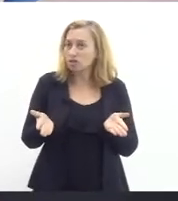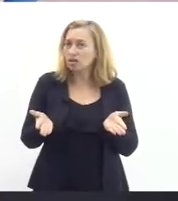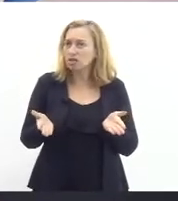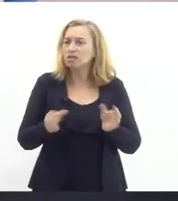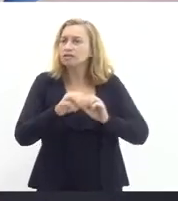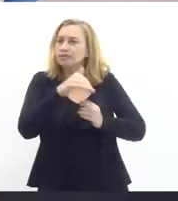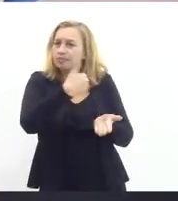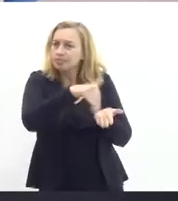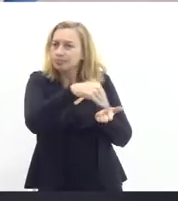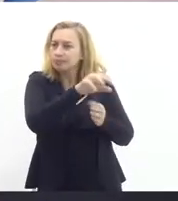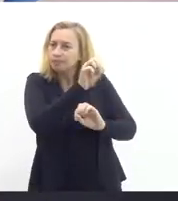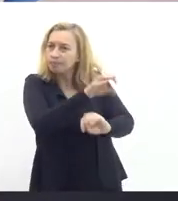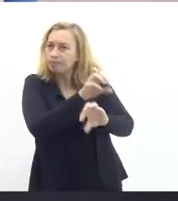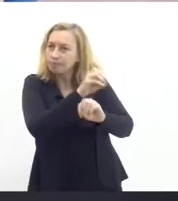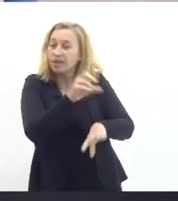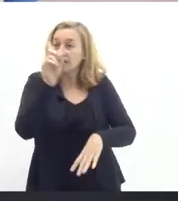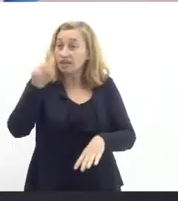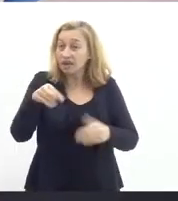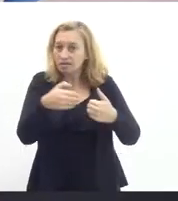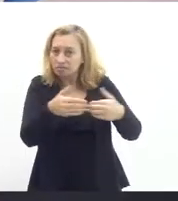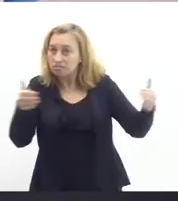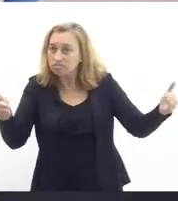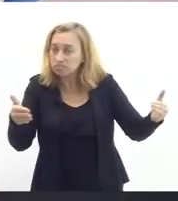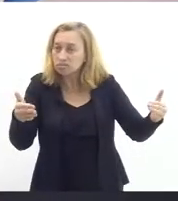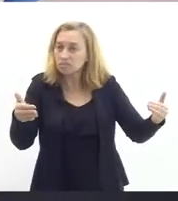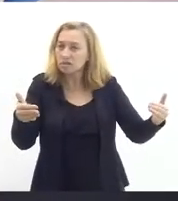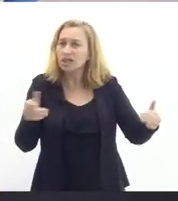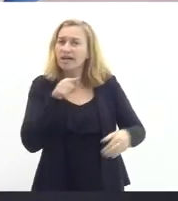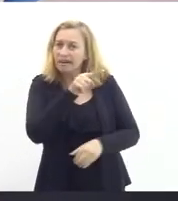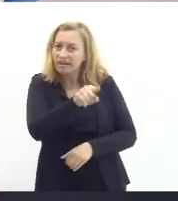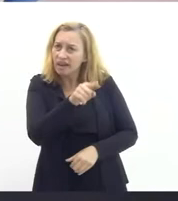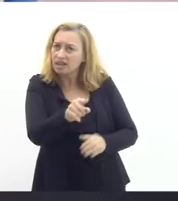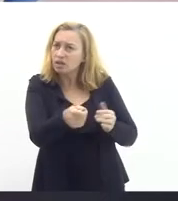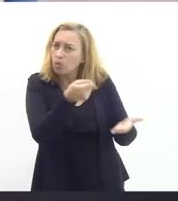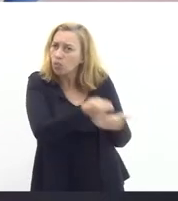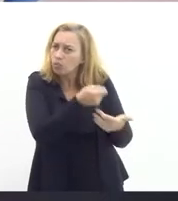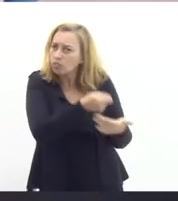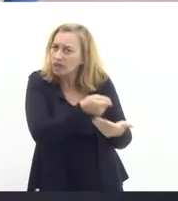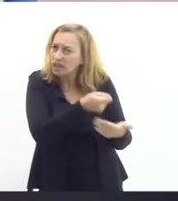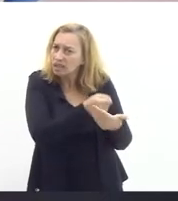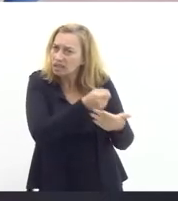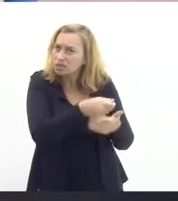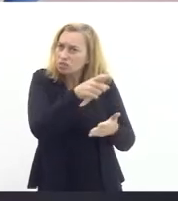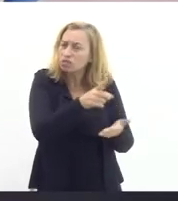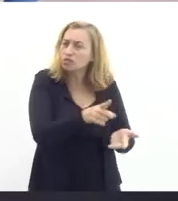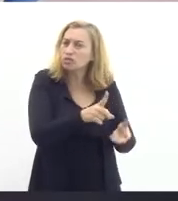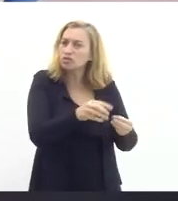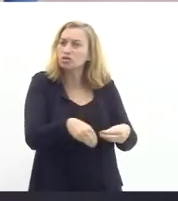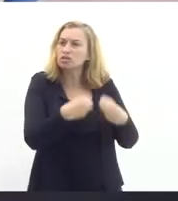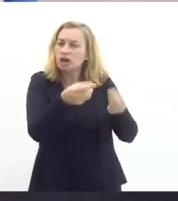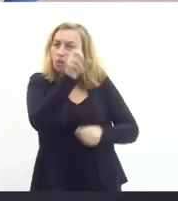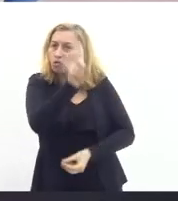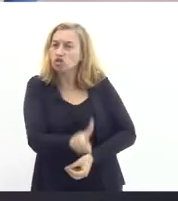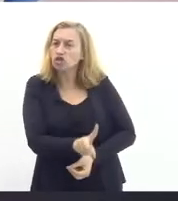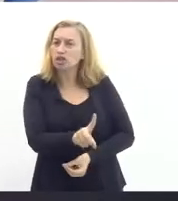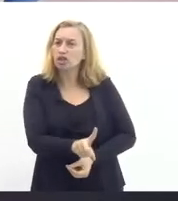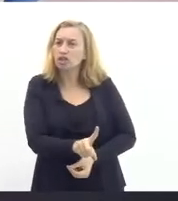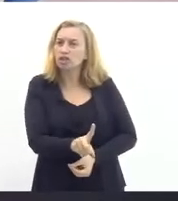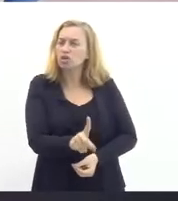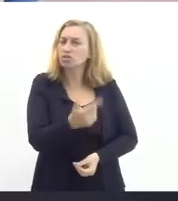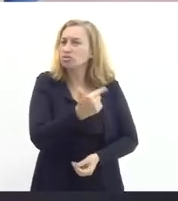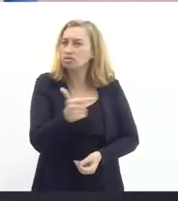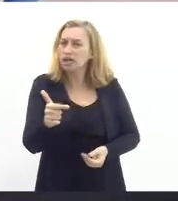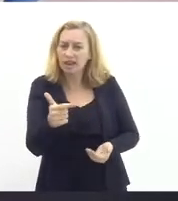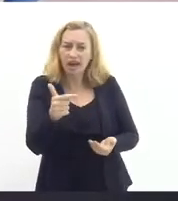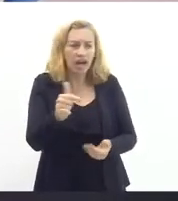que é a nossa secretaria de portas abertas. É aquela que tem a obrigação de garantir que não vai ter criança,